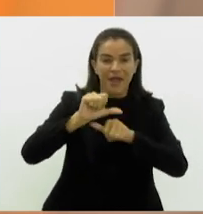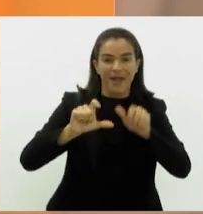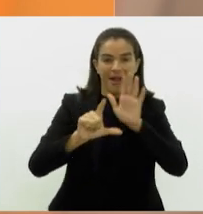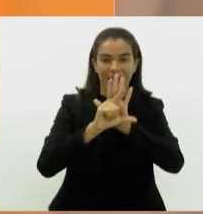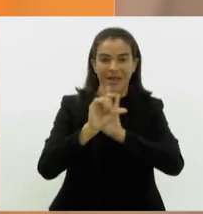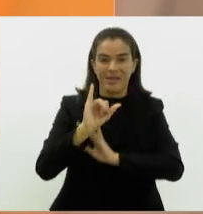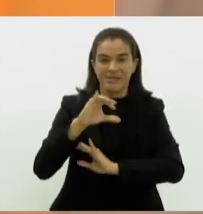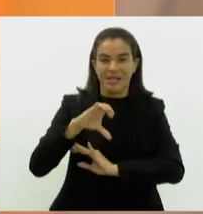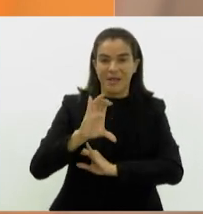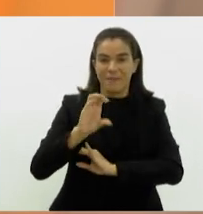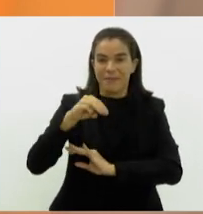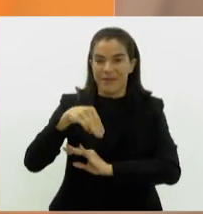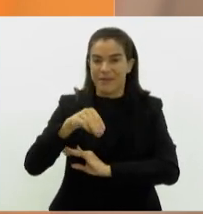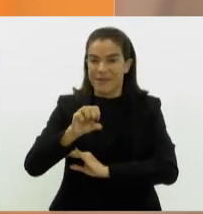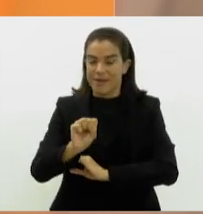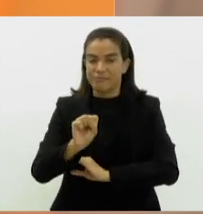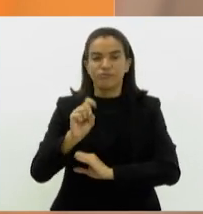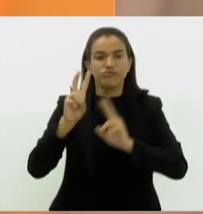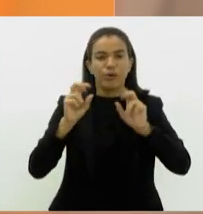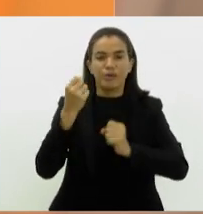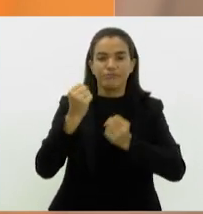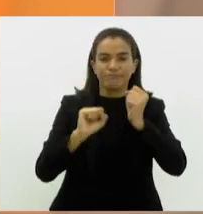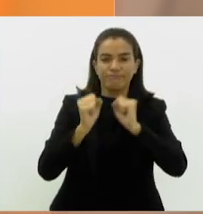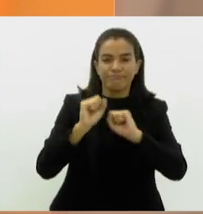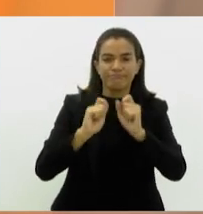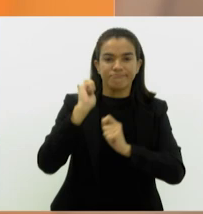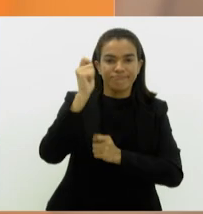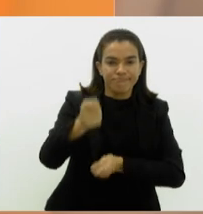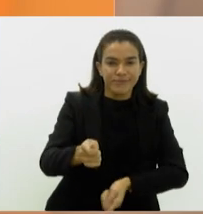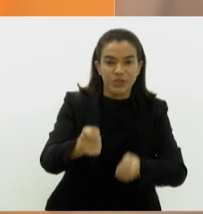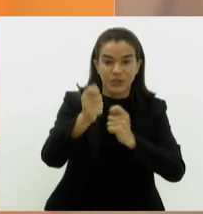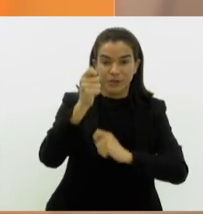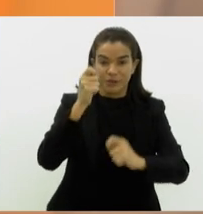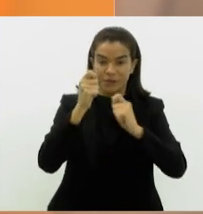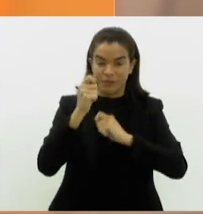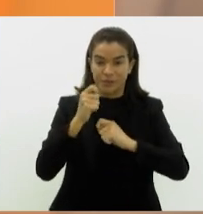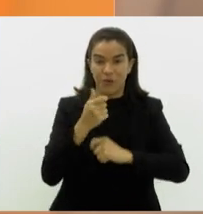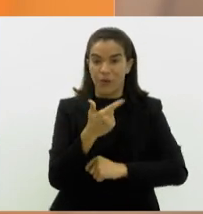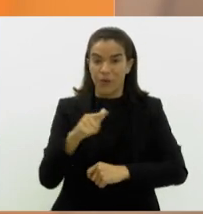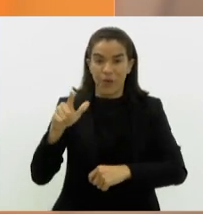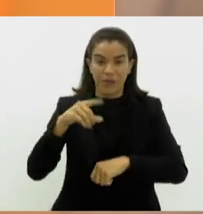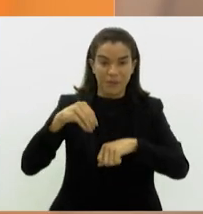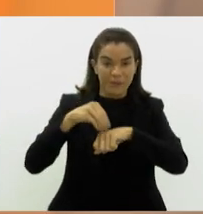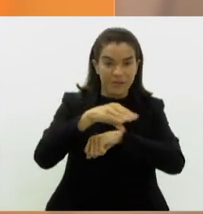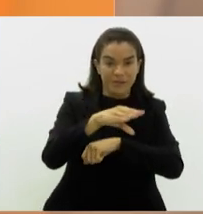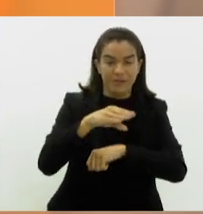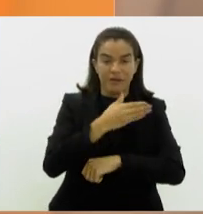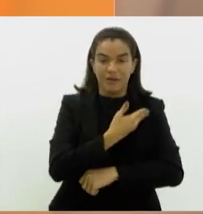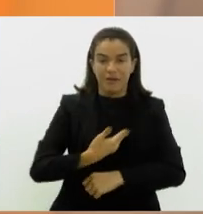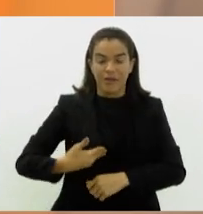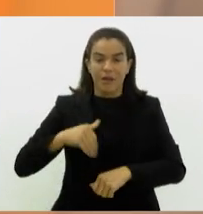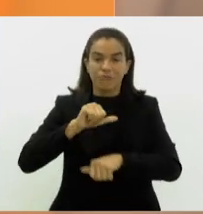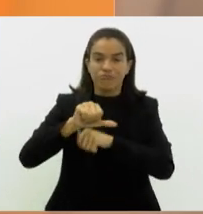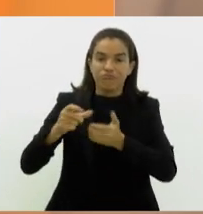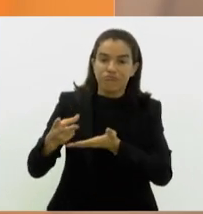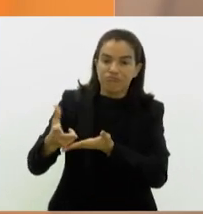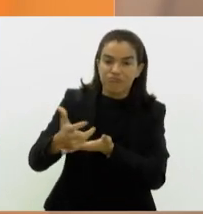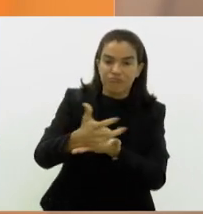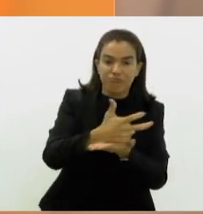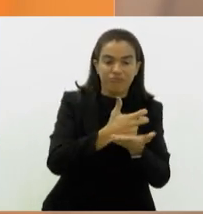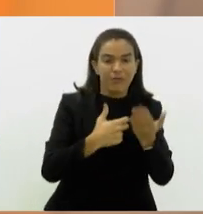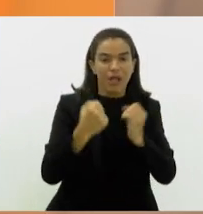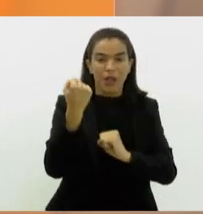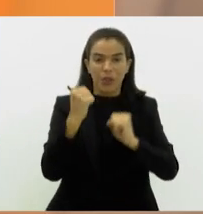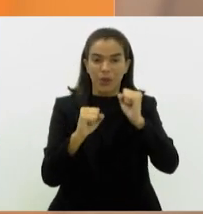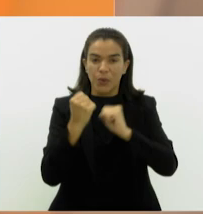ICMS sobre o setor industrial de pescados. Outra mensagem do governo altera a tributação para a indústria